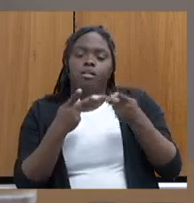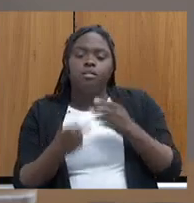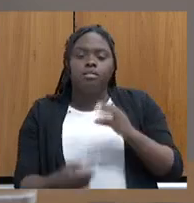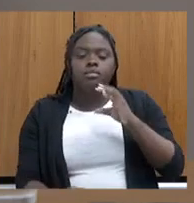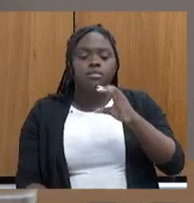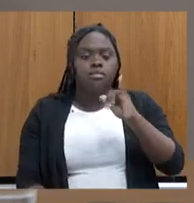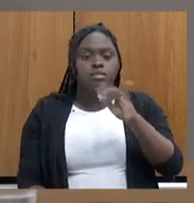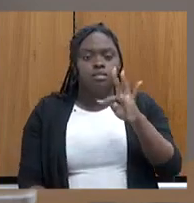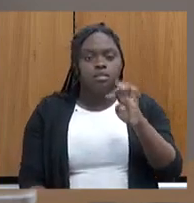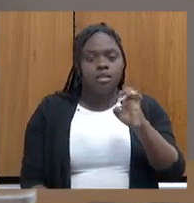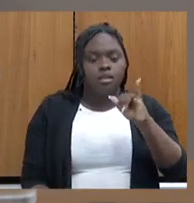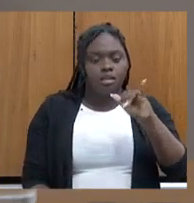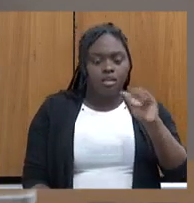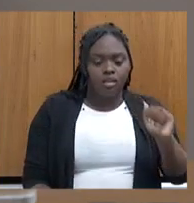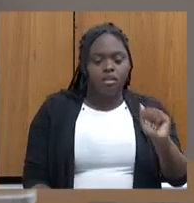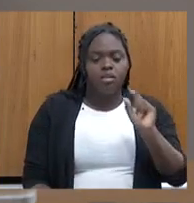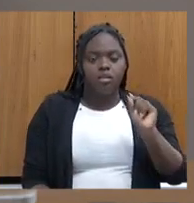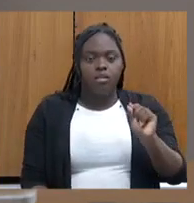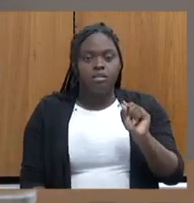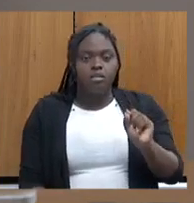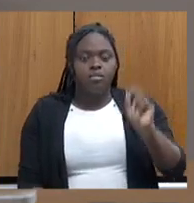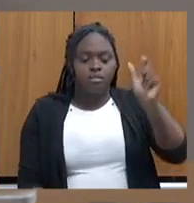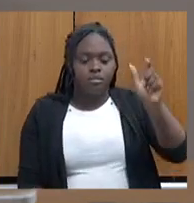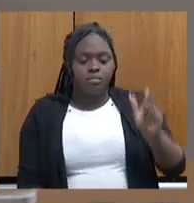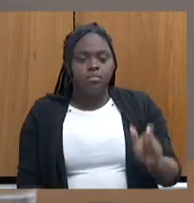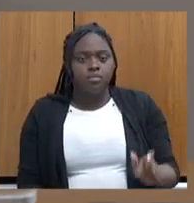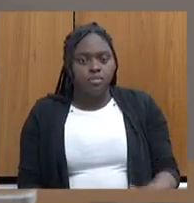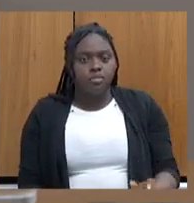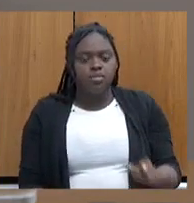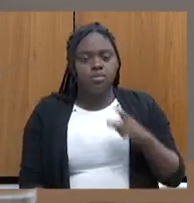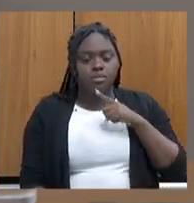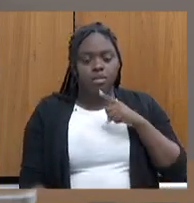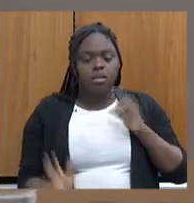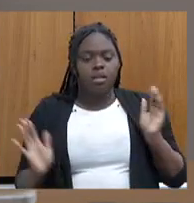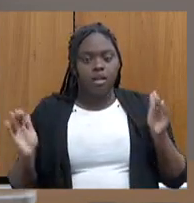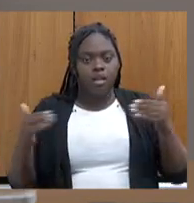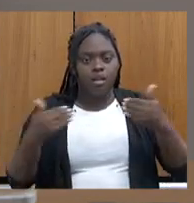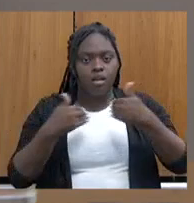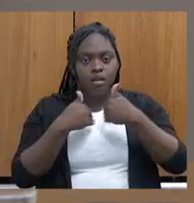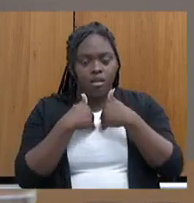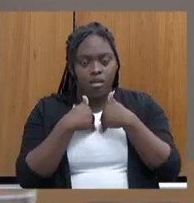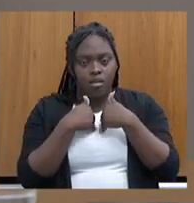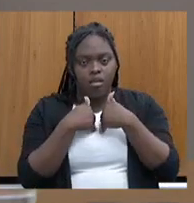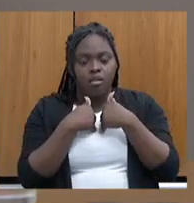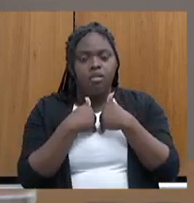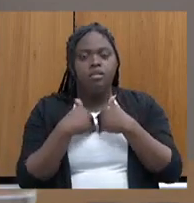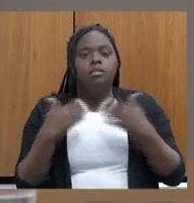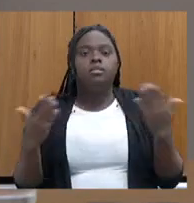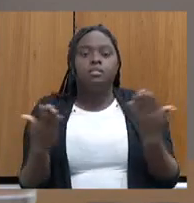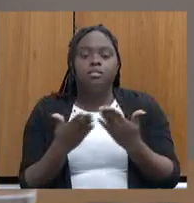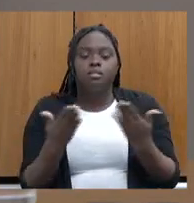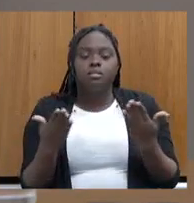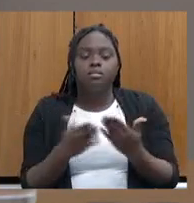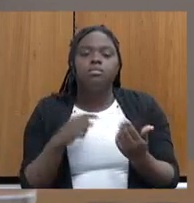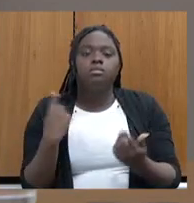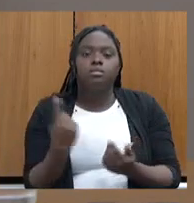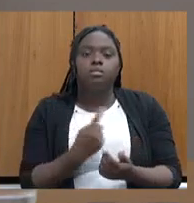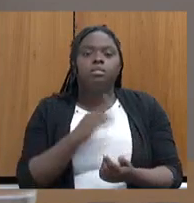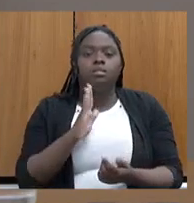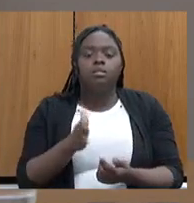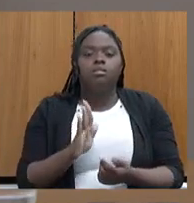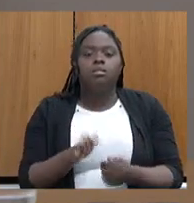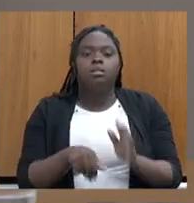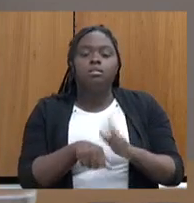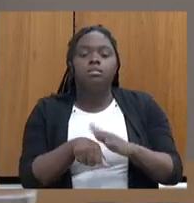que, para nós, é uma carteira de identificação da pessoa com transtorno do espectro autista. E, hoje, nós já emitimos 6